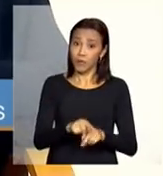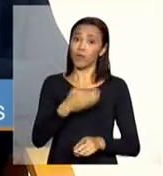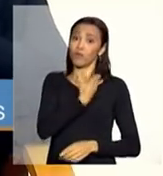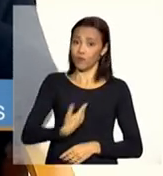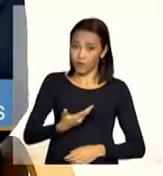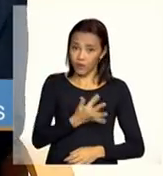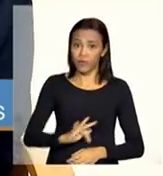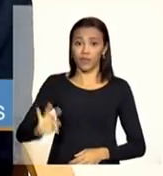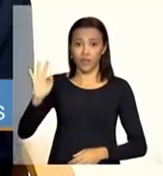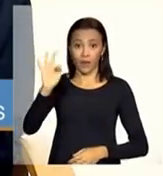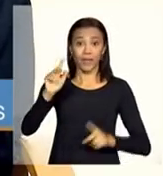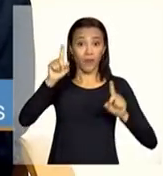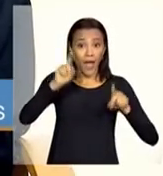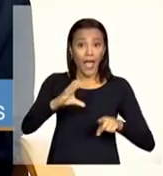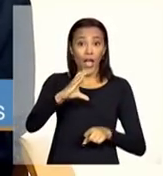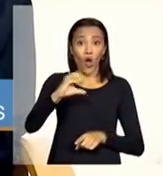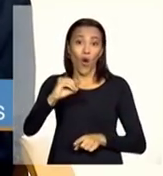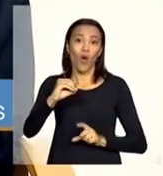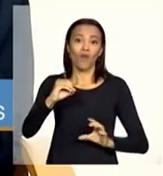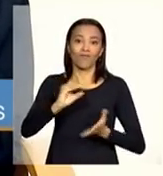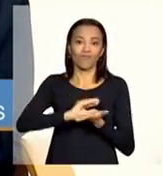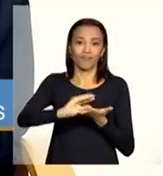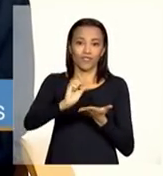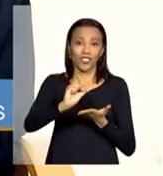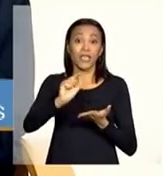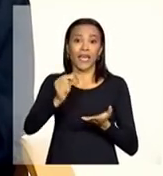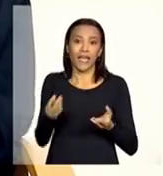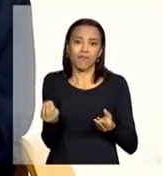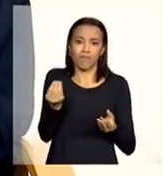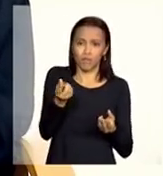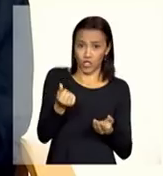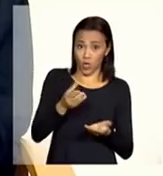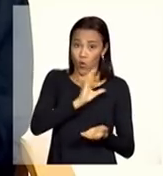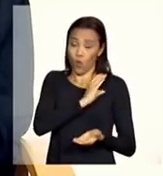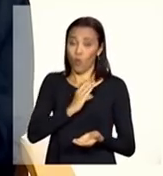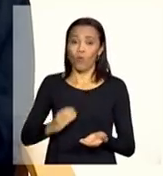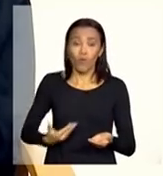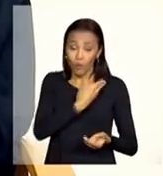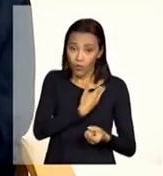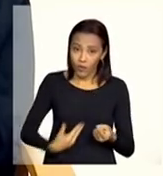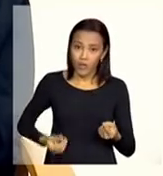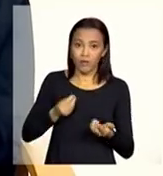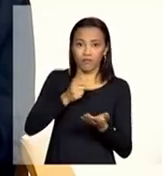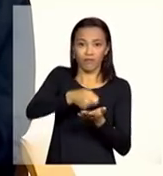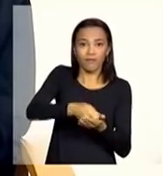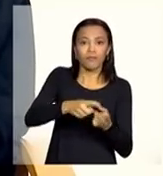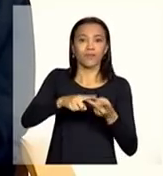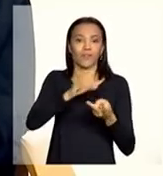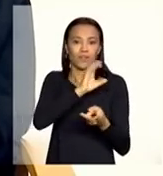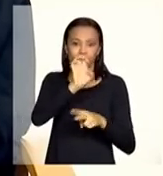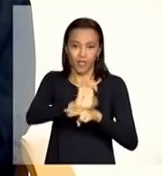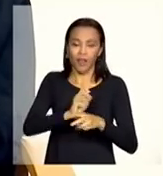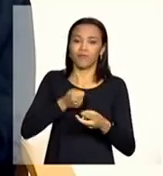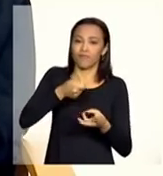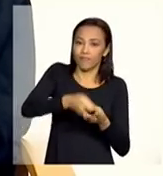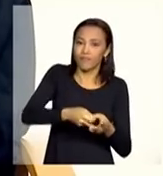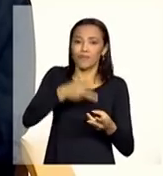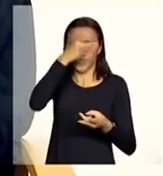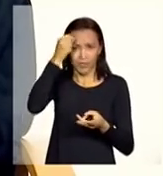a União participa então nós chamamos de cofinanciamento porque cada um deles ele é partícipe nessa função de apoio